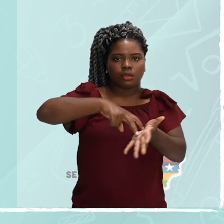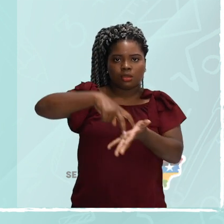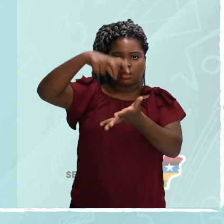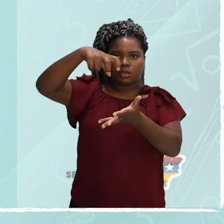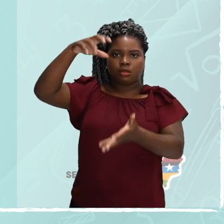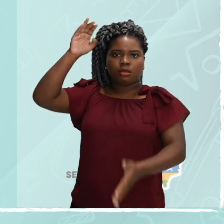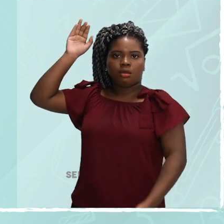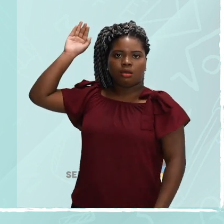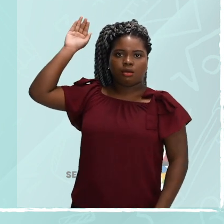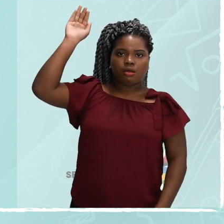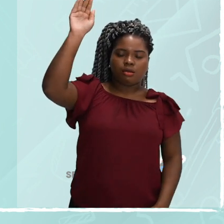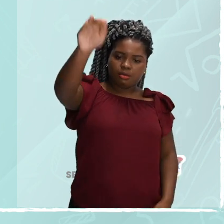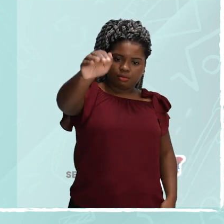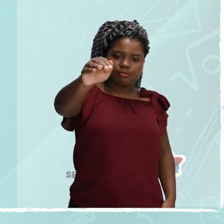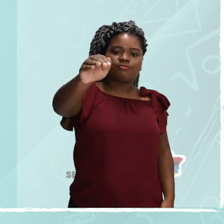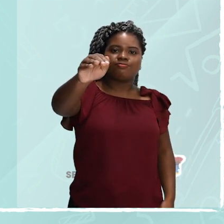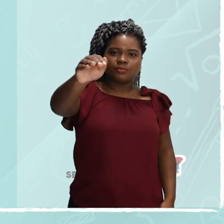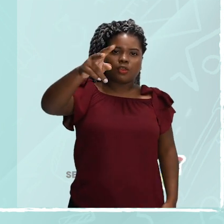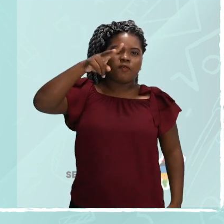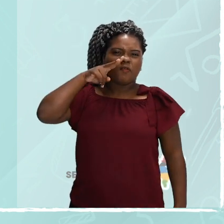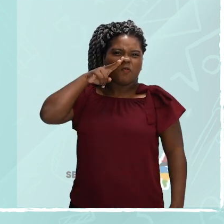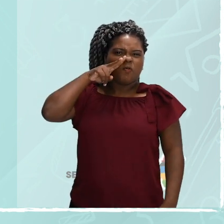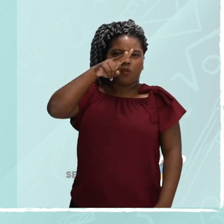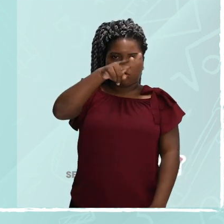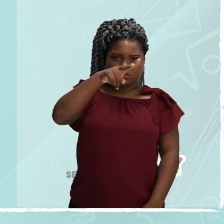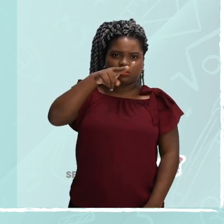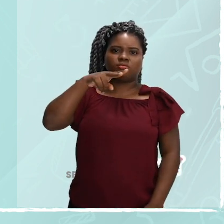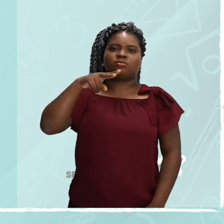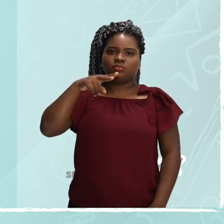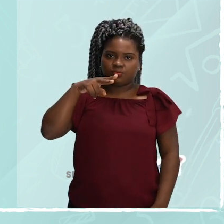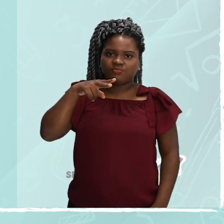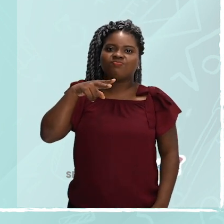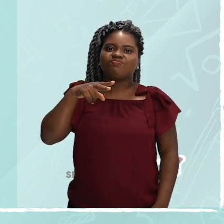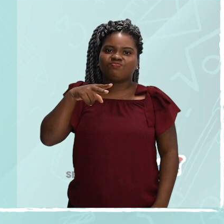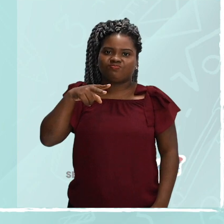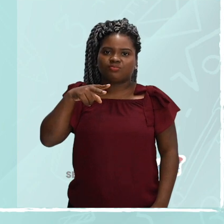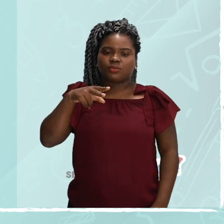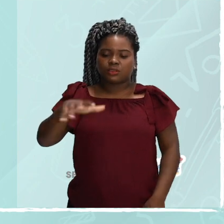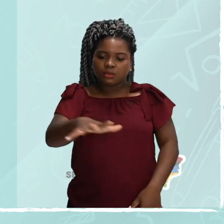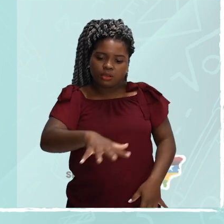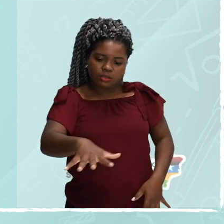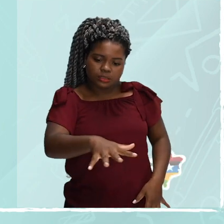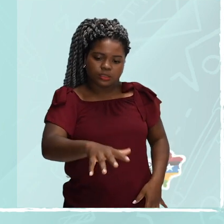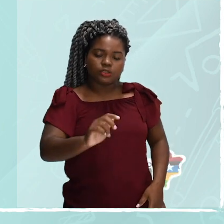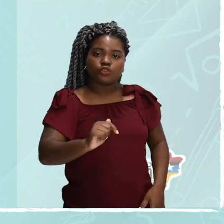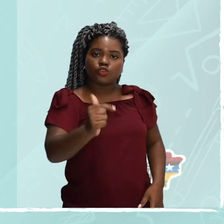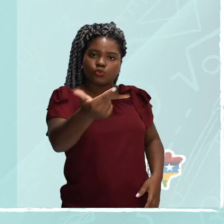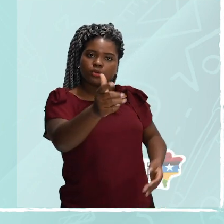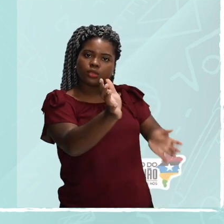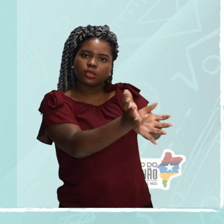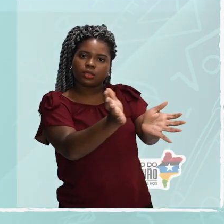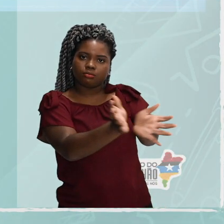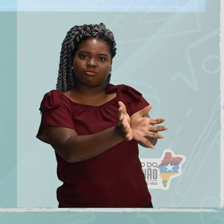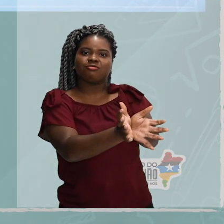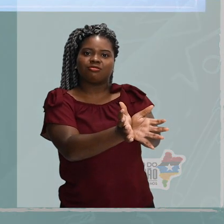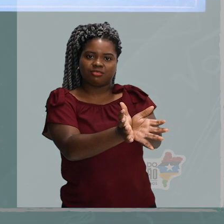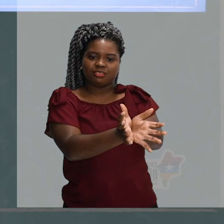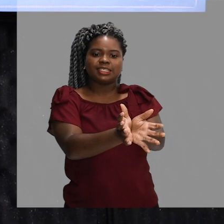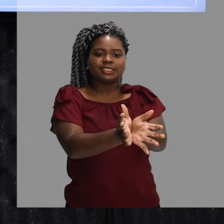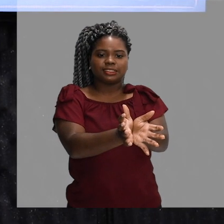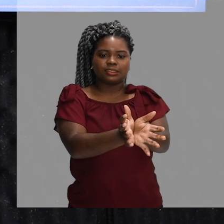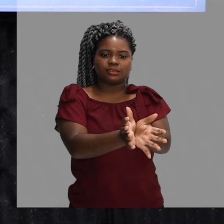dando um golpe com bastante força por cima da rede e em direção ao chão do campo adversário. Então, percebam que são